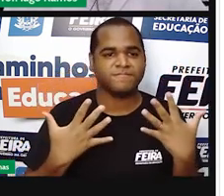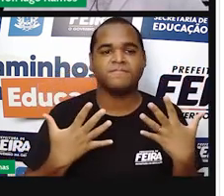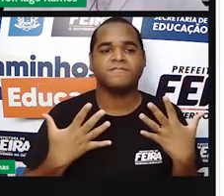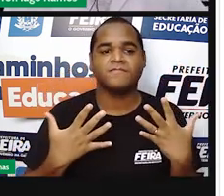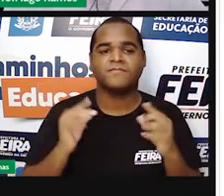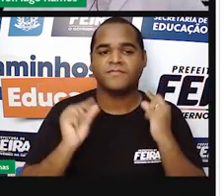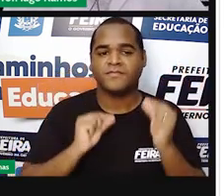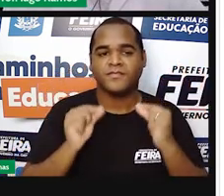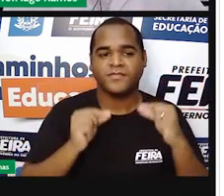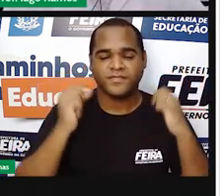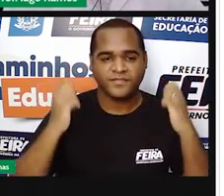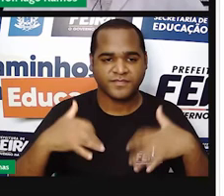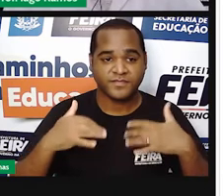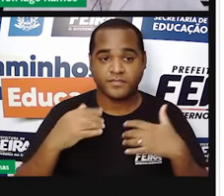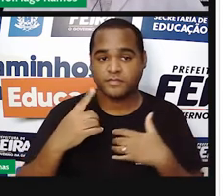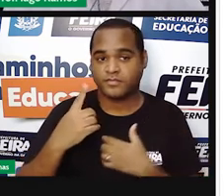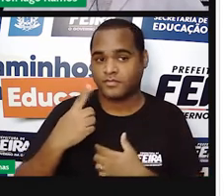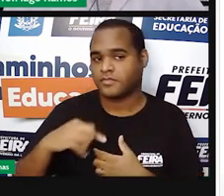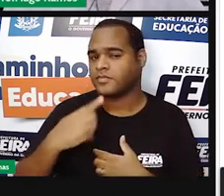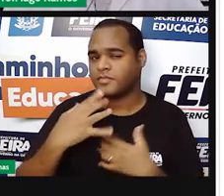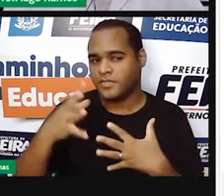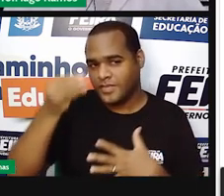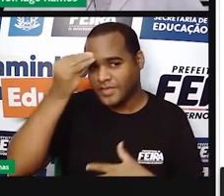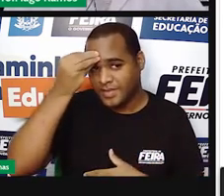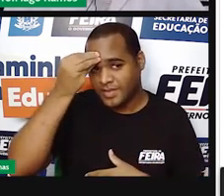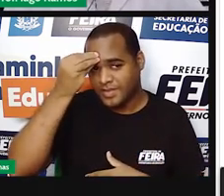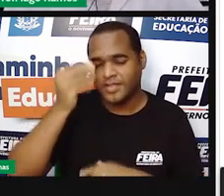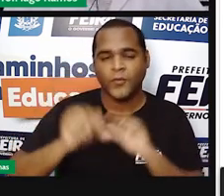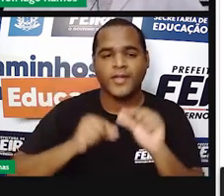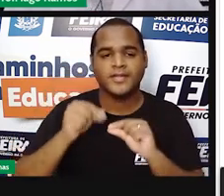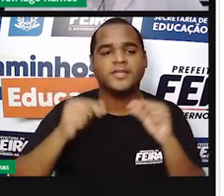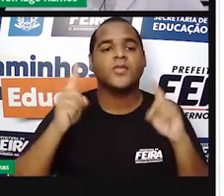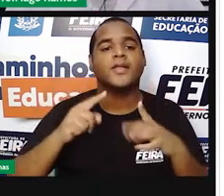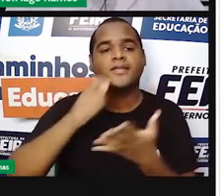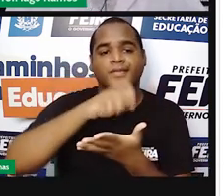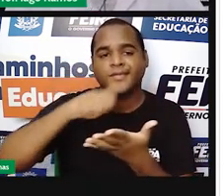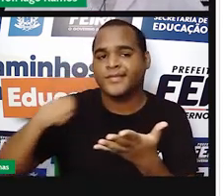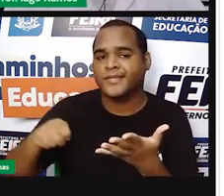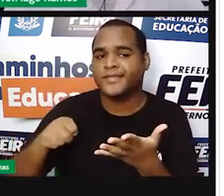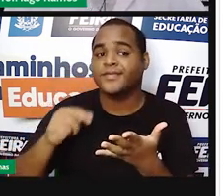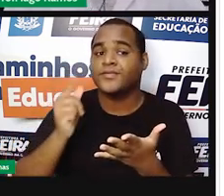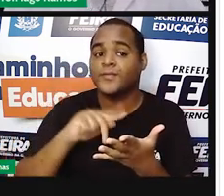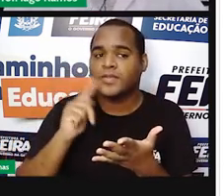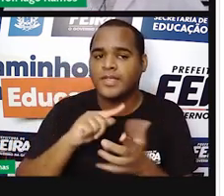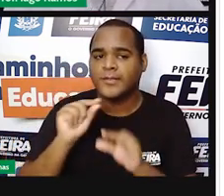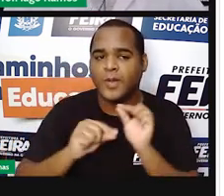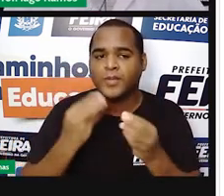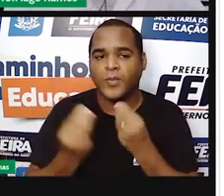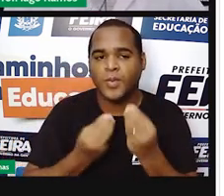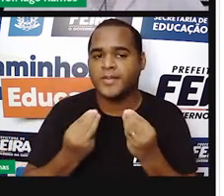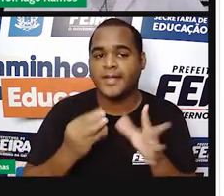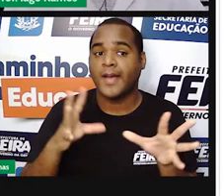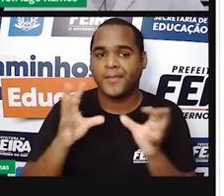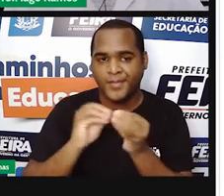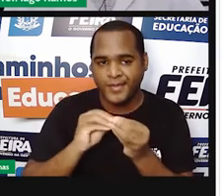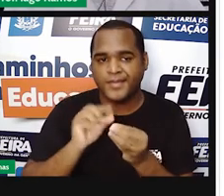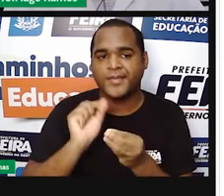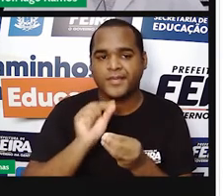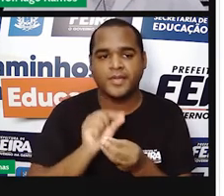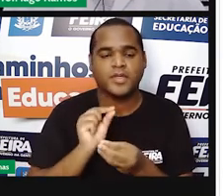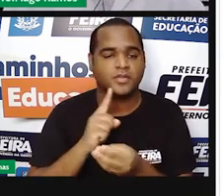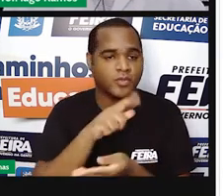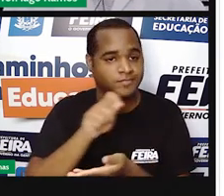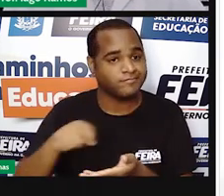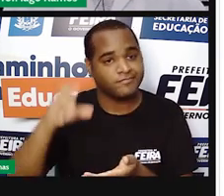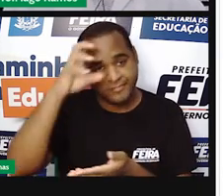Vamos deixar registrado porque quando a gente anota a gente consegue assimilar aquilo que a gente